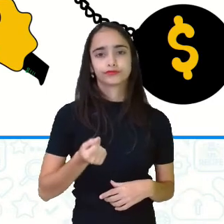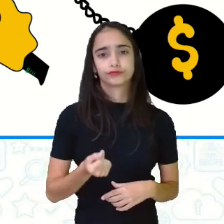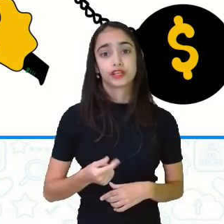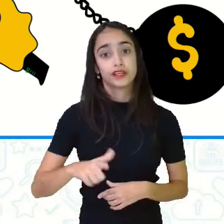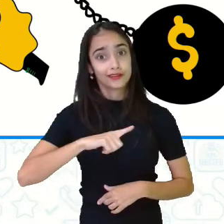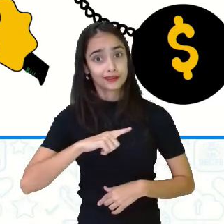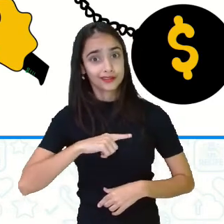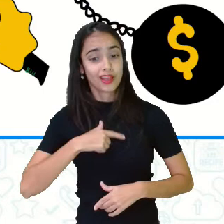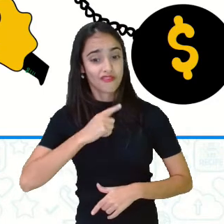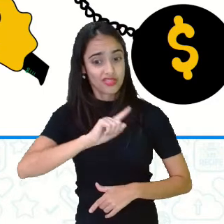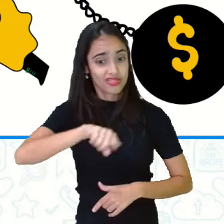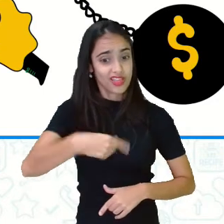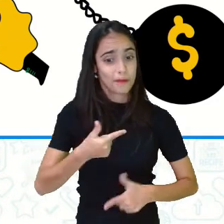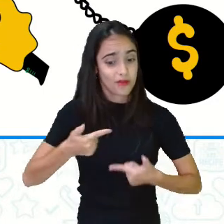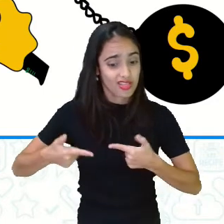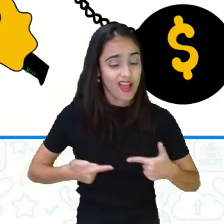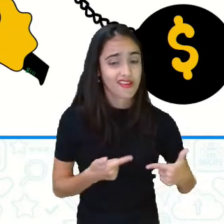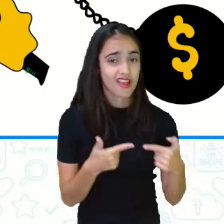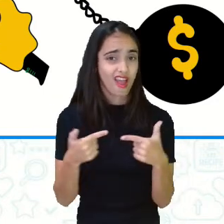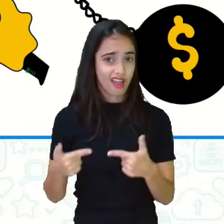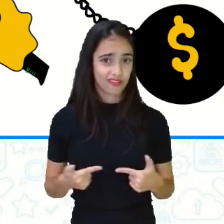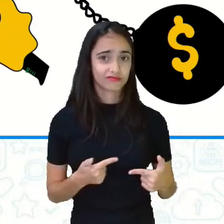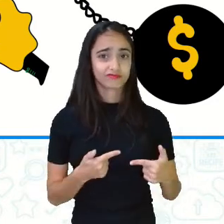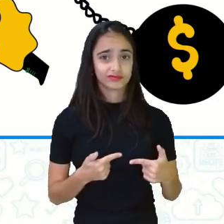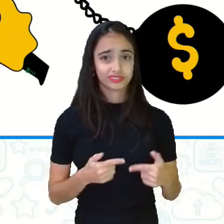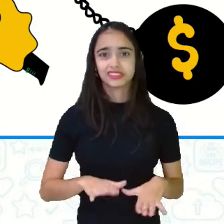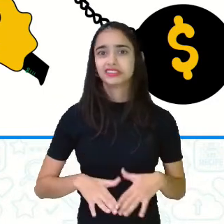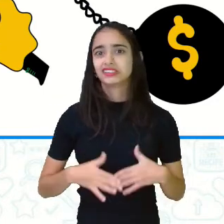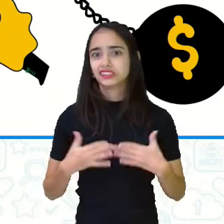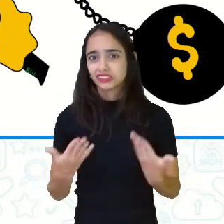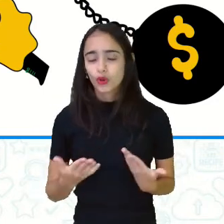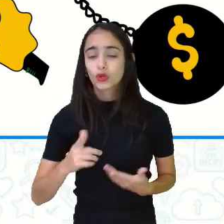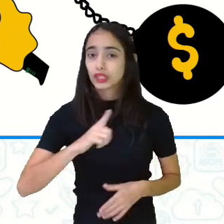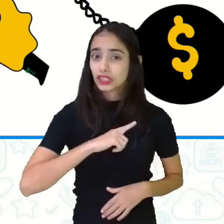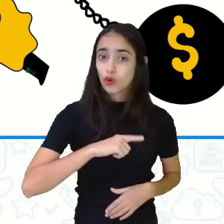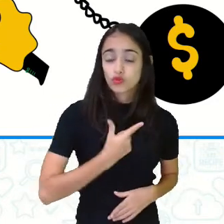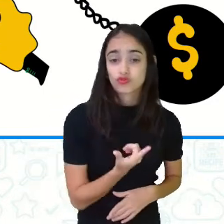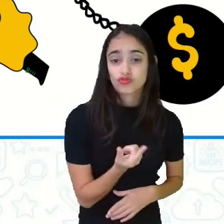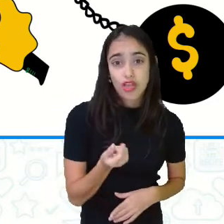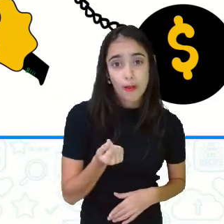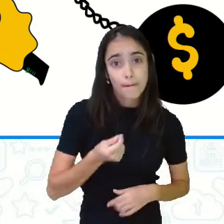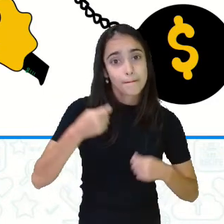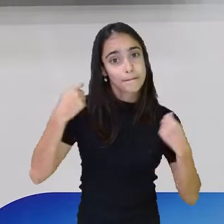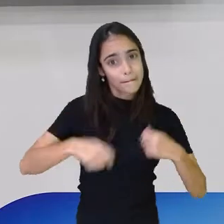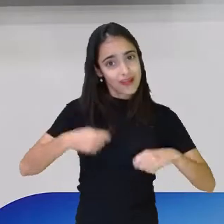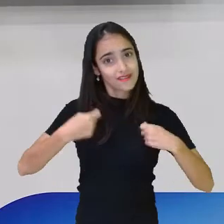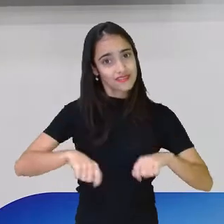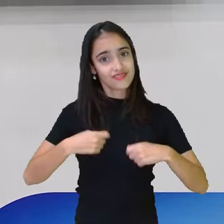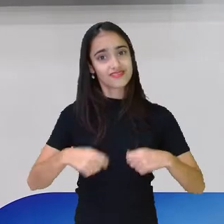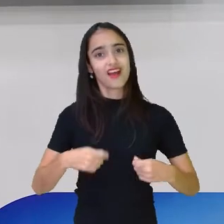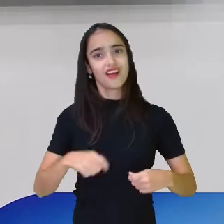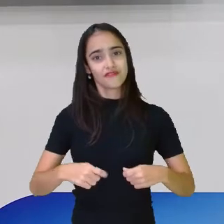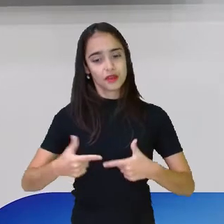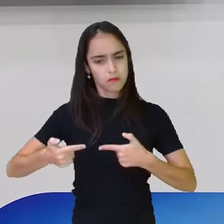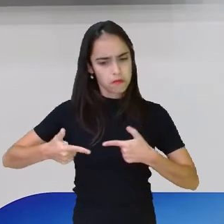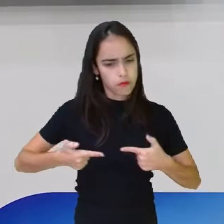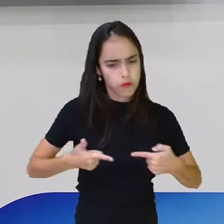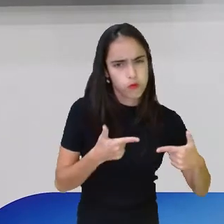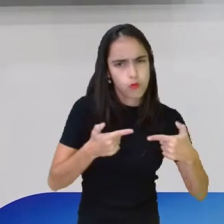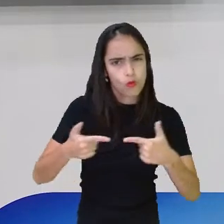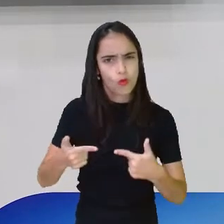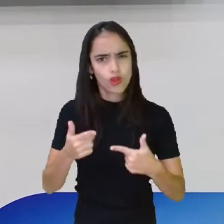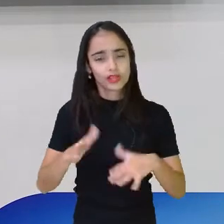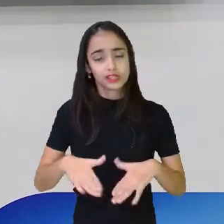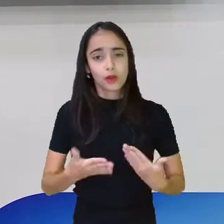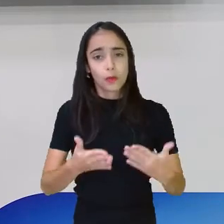pela Guerra da Triple Aliança, que eram os capitais, o dinheiro que eles precisavam da guerra. Eles pediram um capital externo para